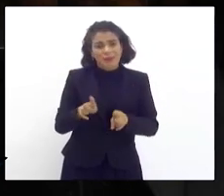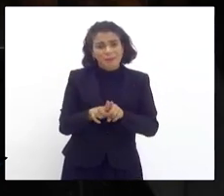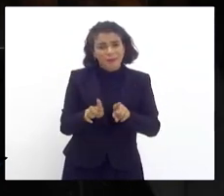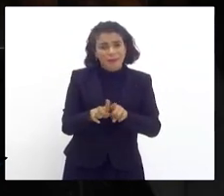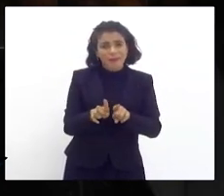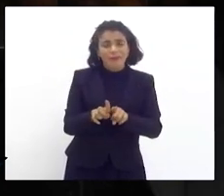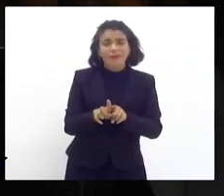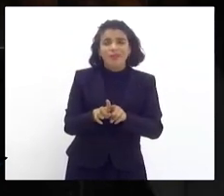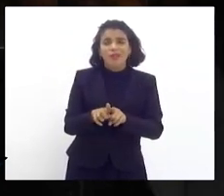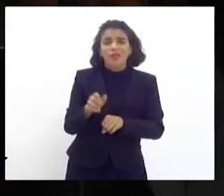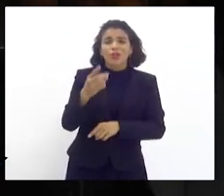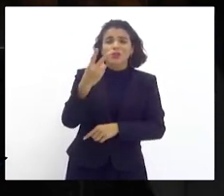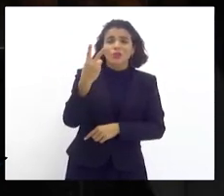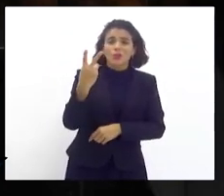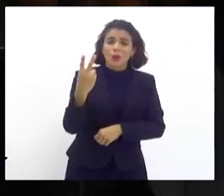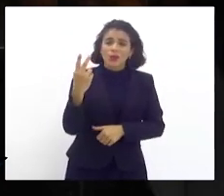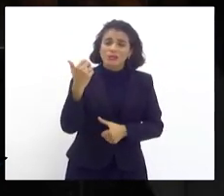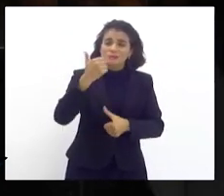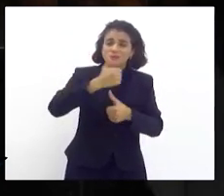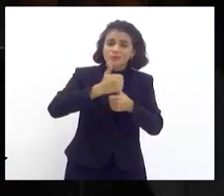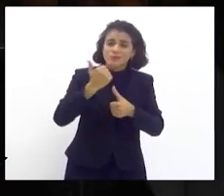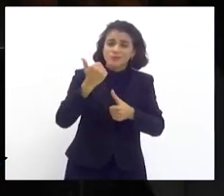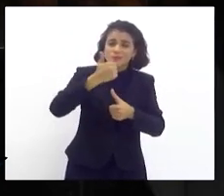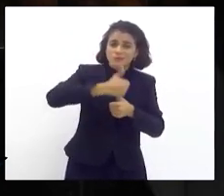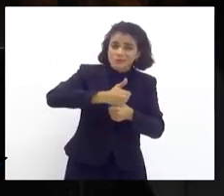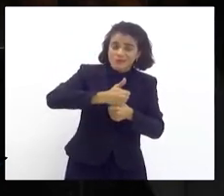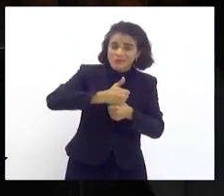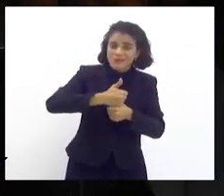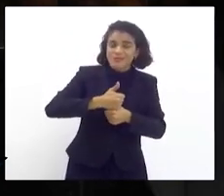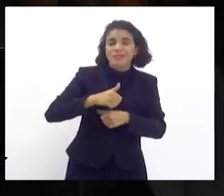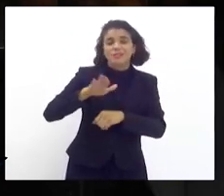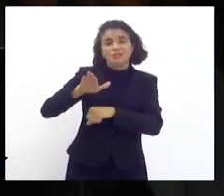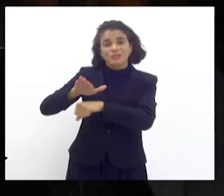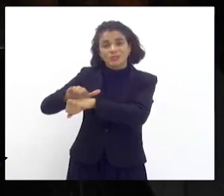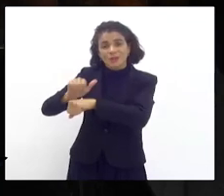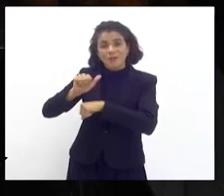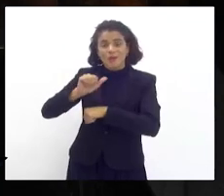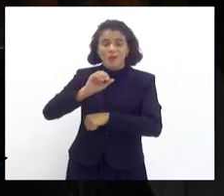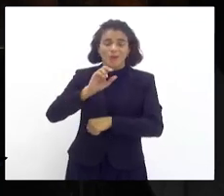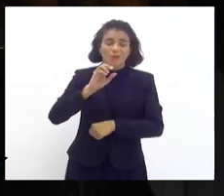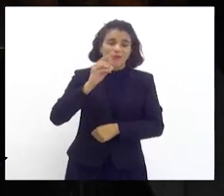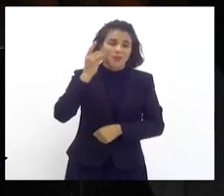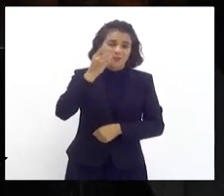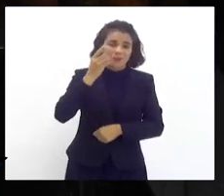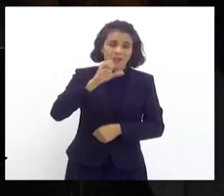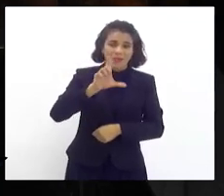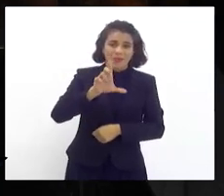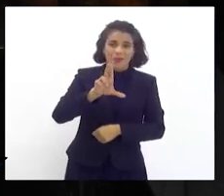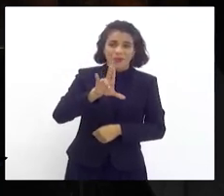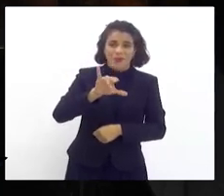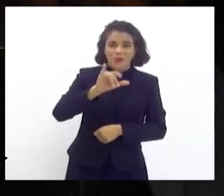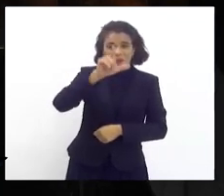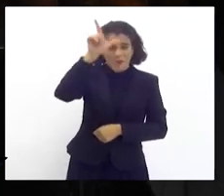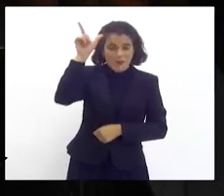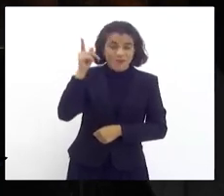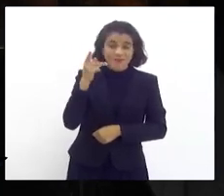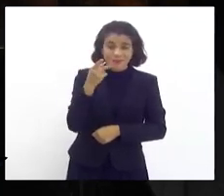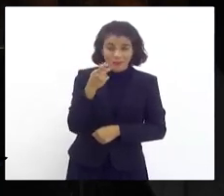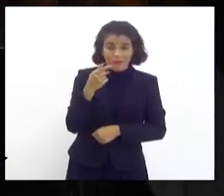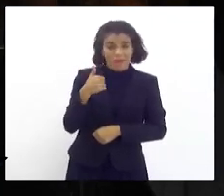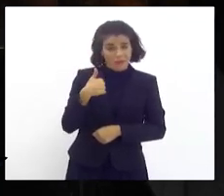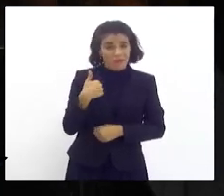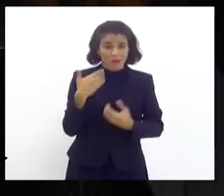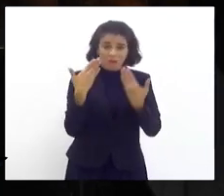os dois suplentes. e teve que chamar o deputado Luiz Paulo para votar. E eu